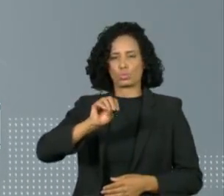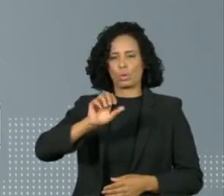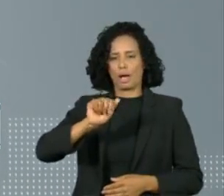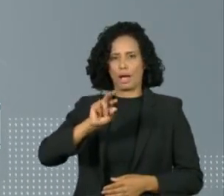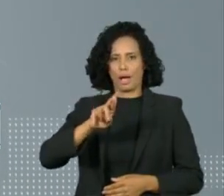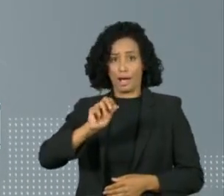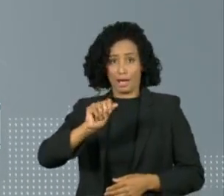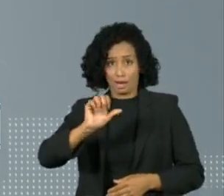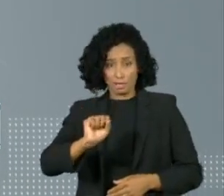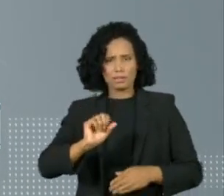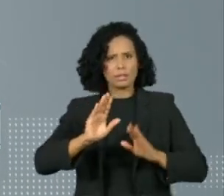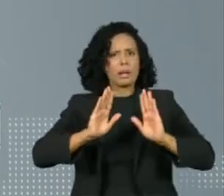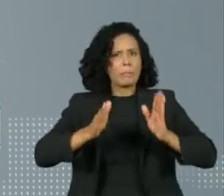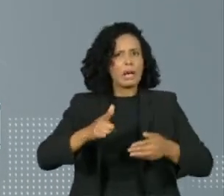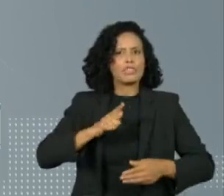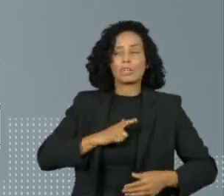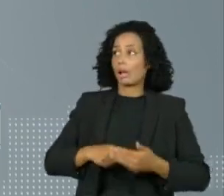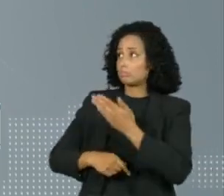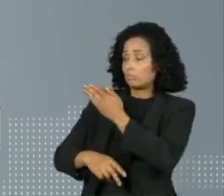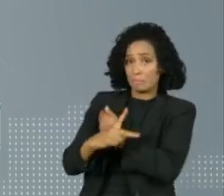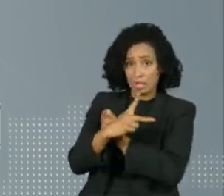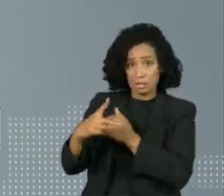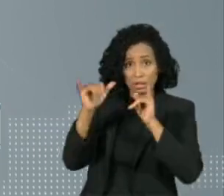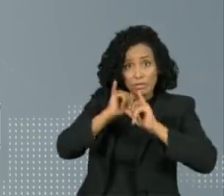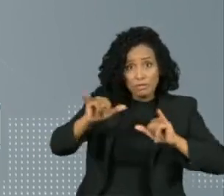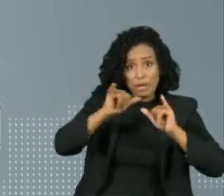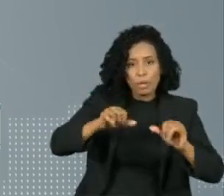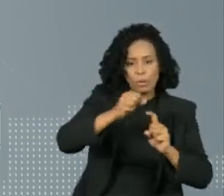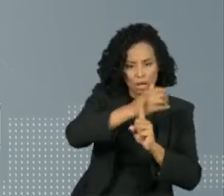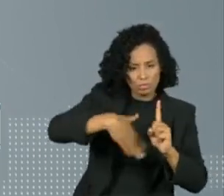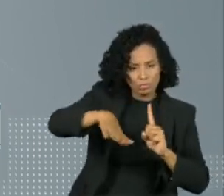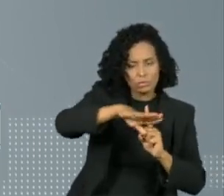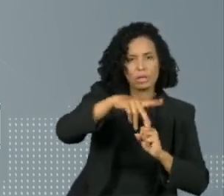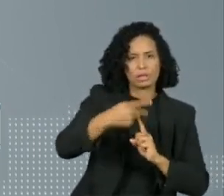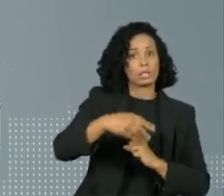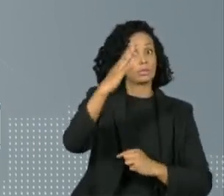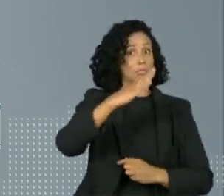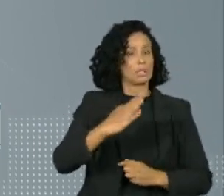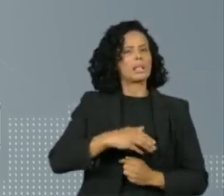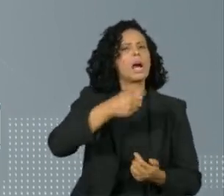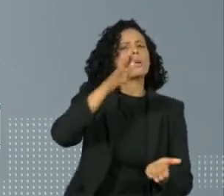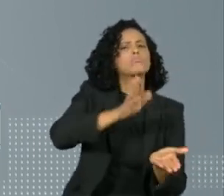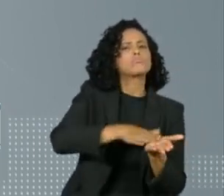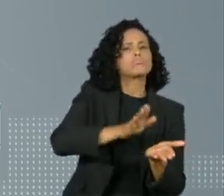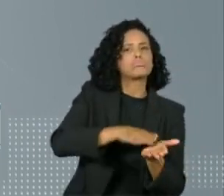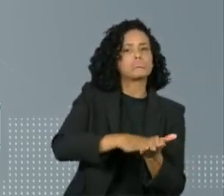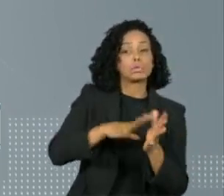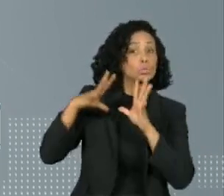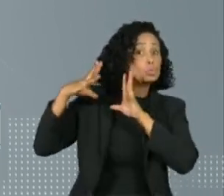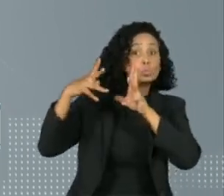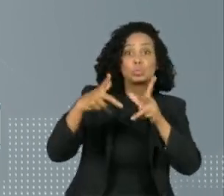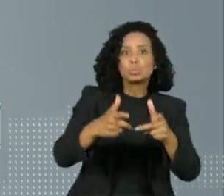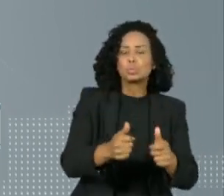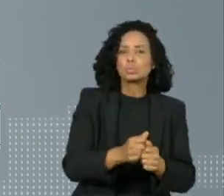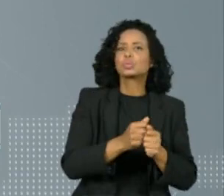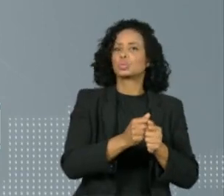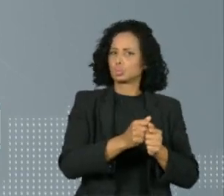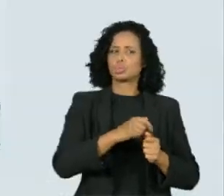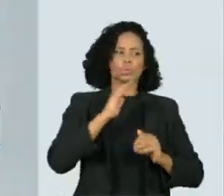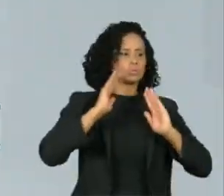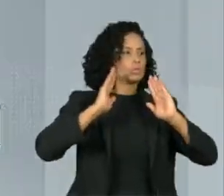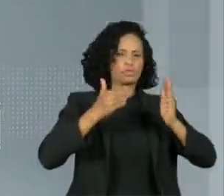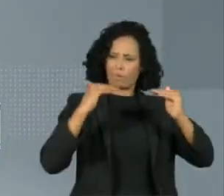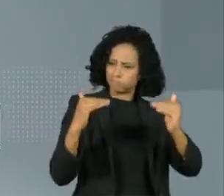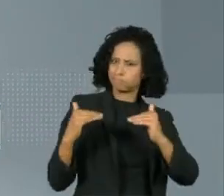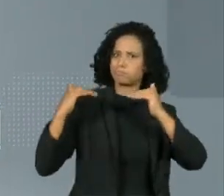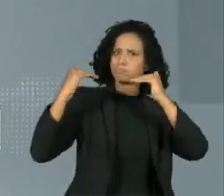comissão, Omar Aziz, afirmou que a sociedade brasileira exige que as autoridades tomem providências.